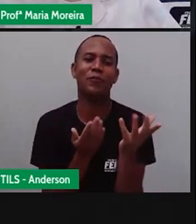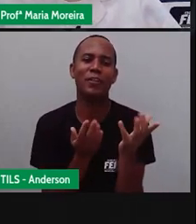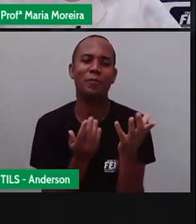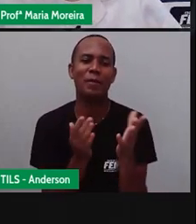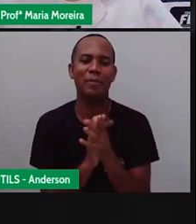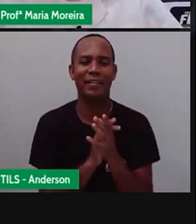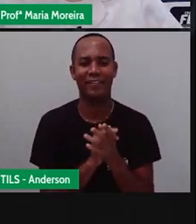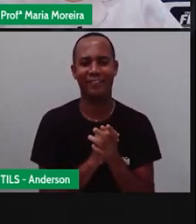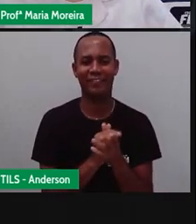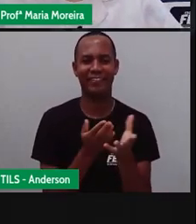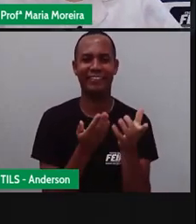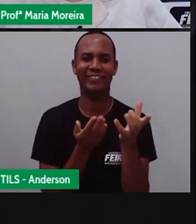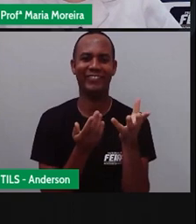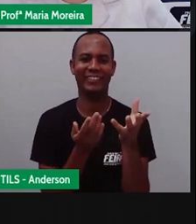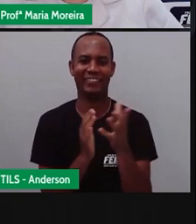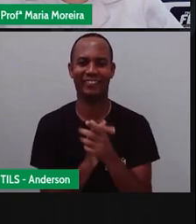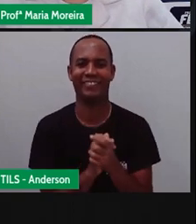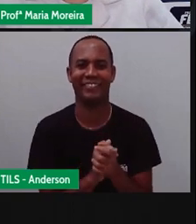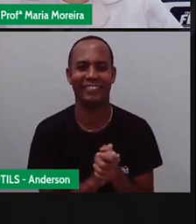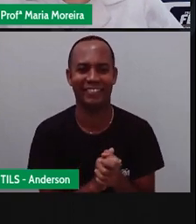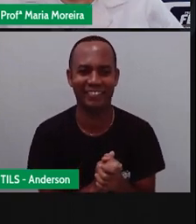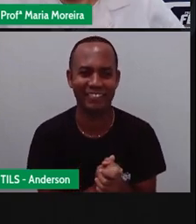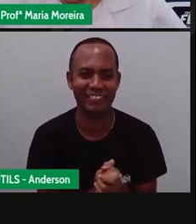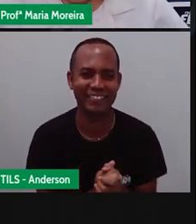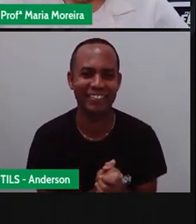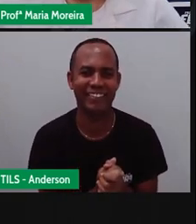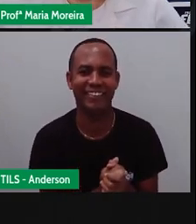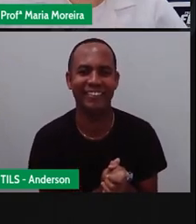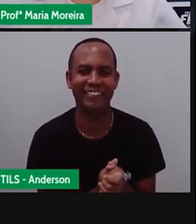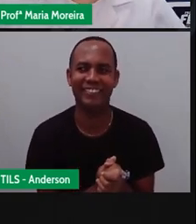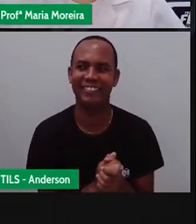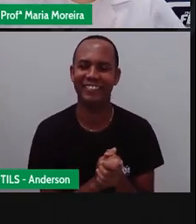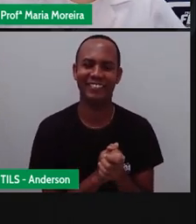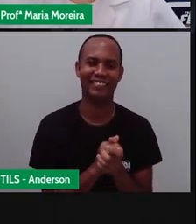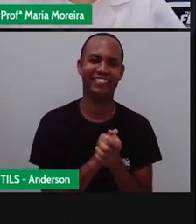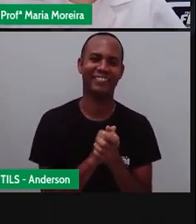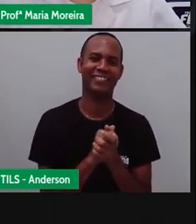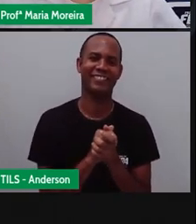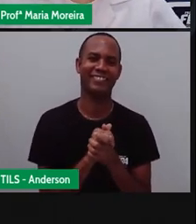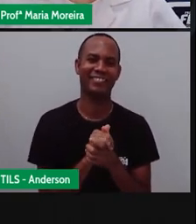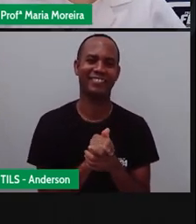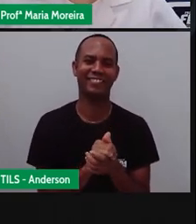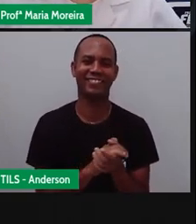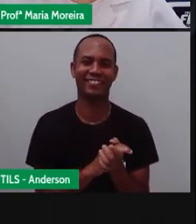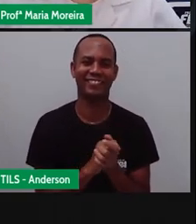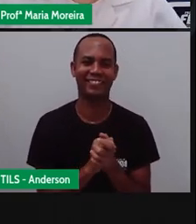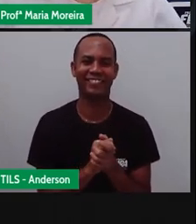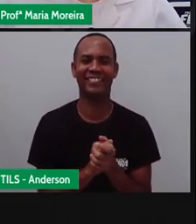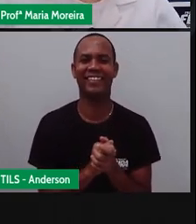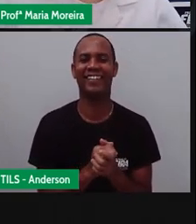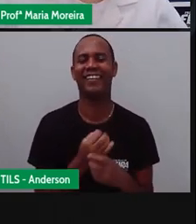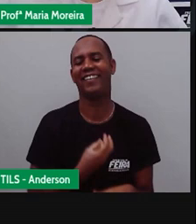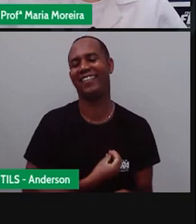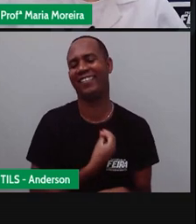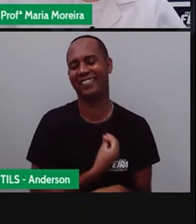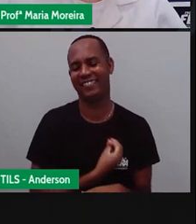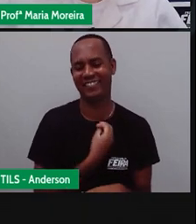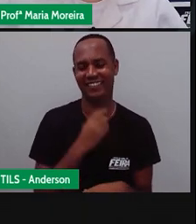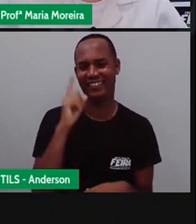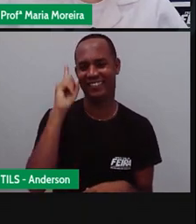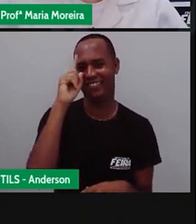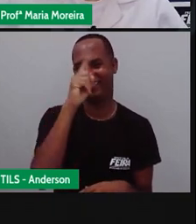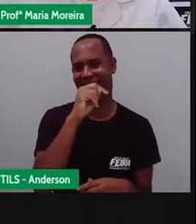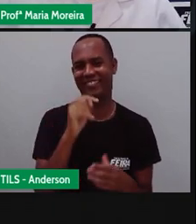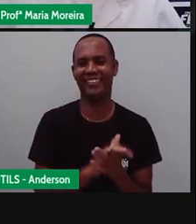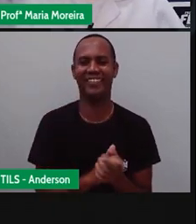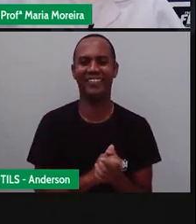Ai, gente. Ai, ele está dizendo que ele é novinho. Ai, Eu vou te dizer. É uma vida difícil essa minha, viu? O povo aqui é chique, eu